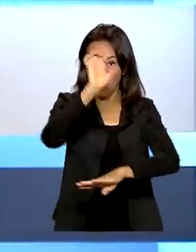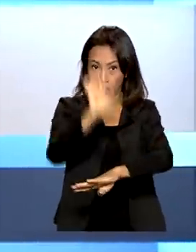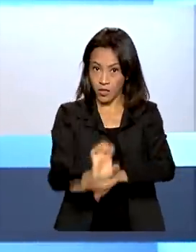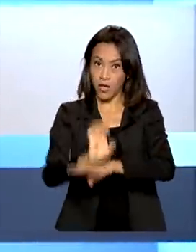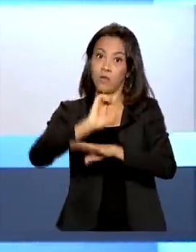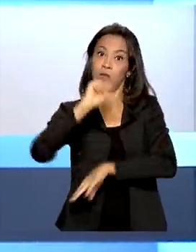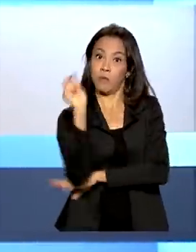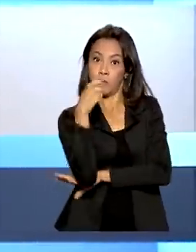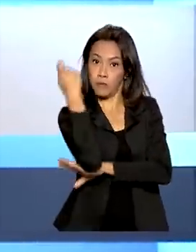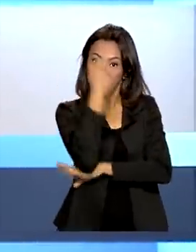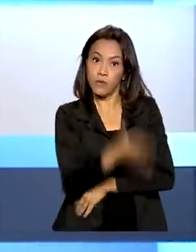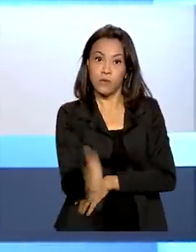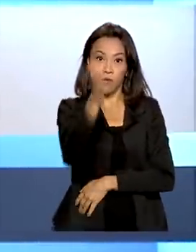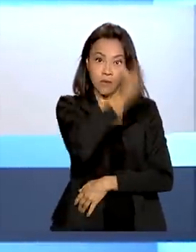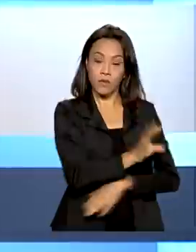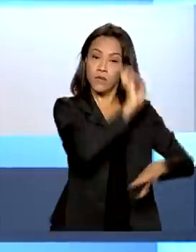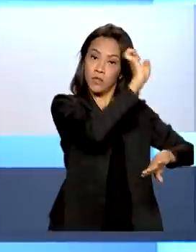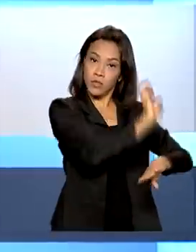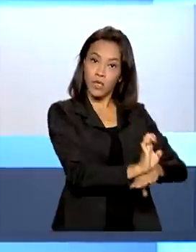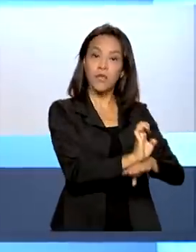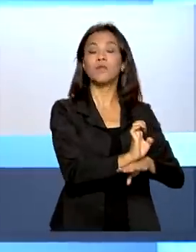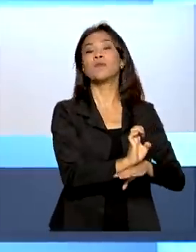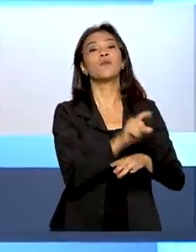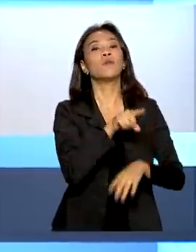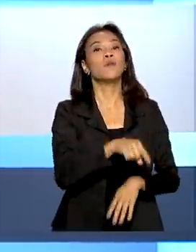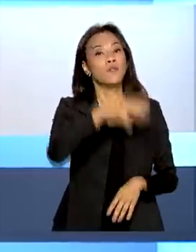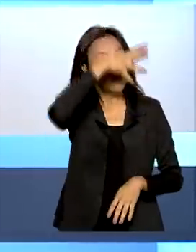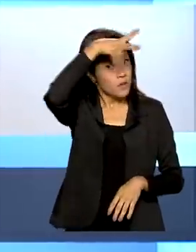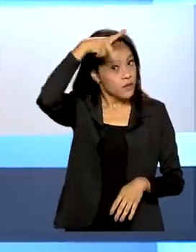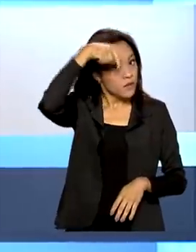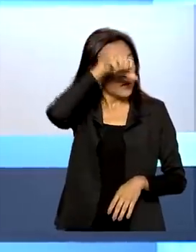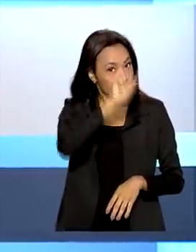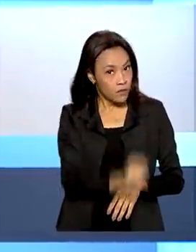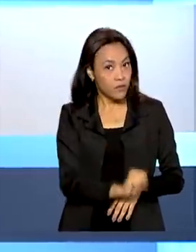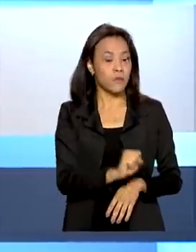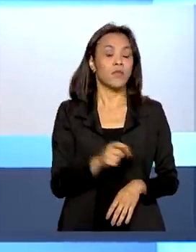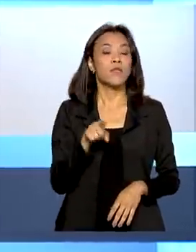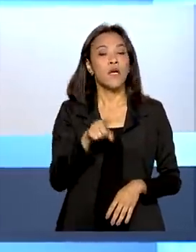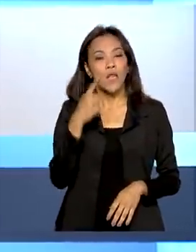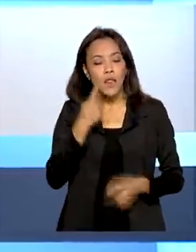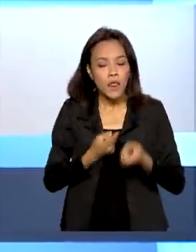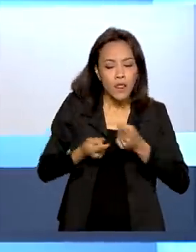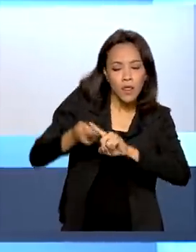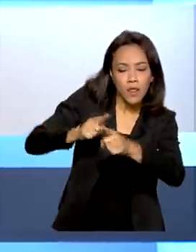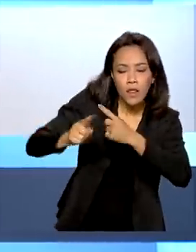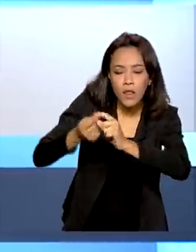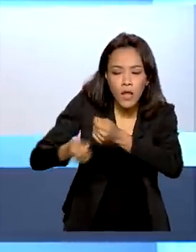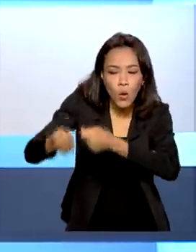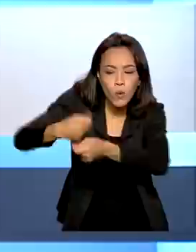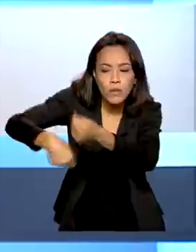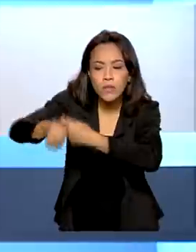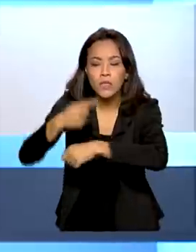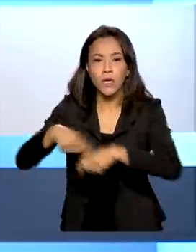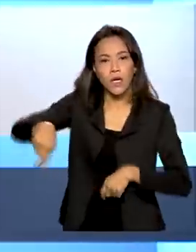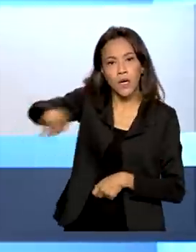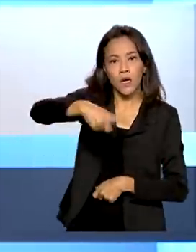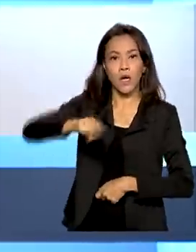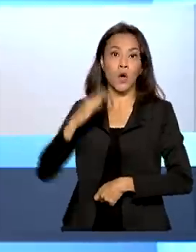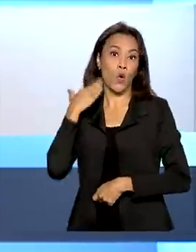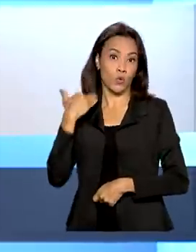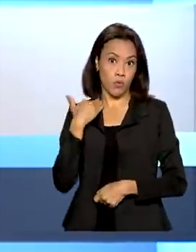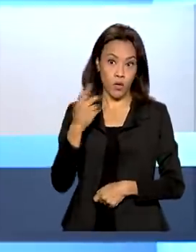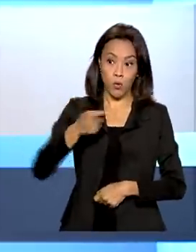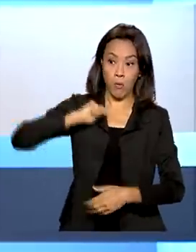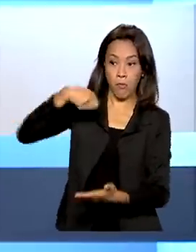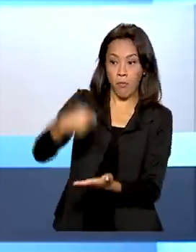Mato Grosso do Sul e Rio Grande do Sul. Além disso, a pasta negocia com os bancos a prorrogação do pagamento